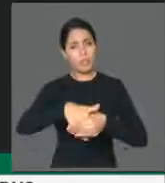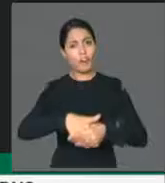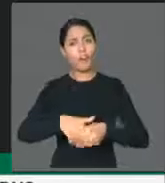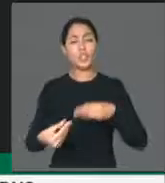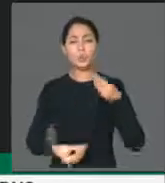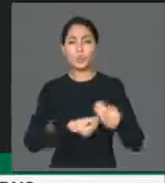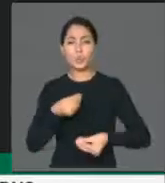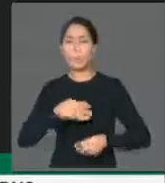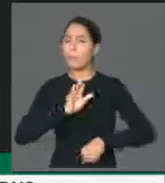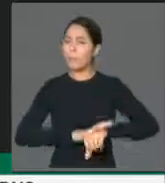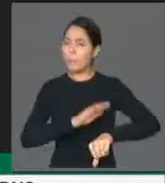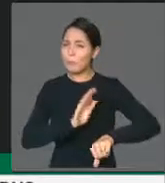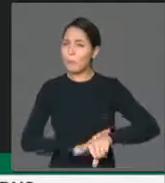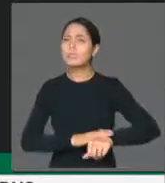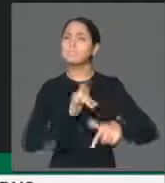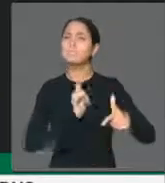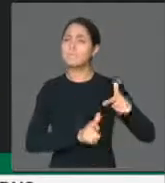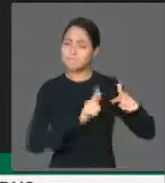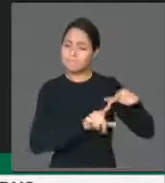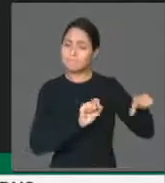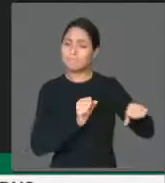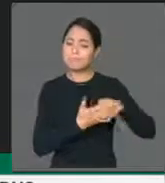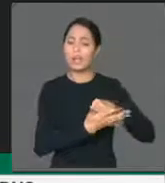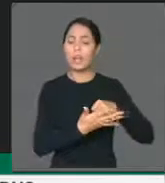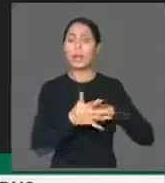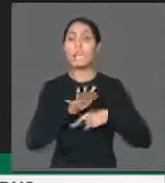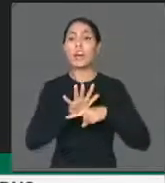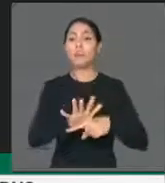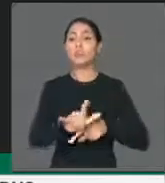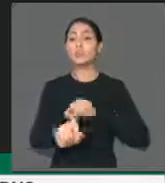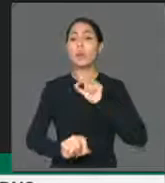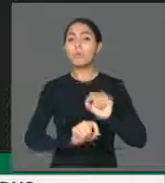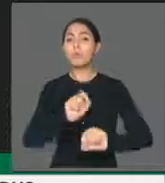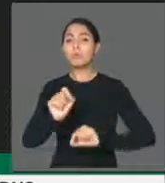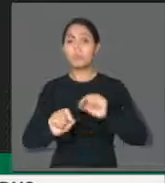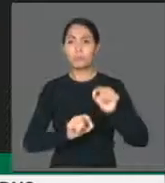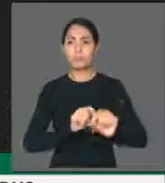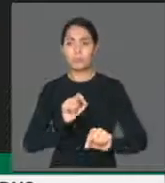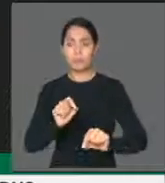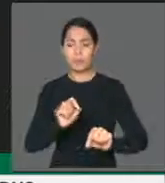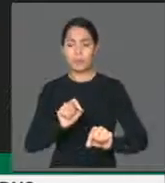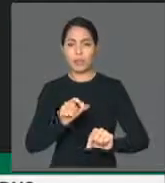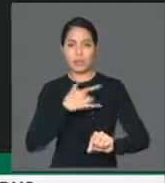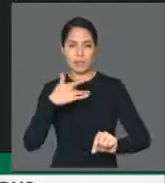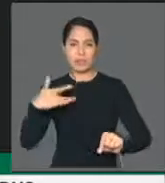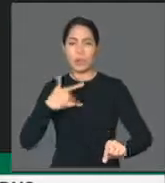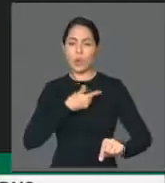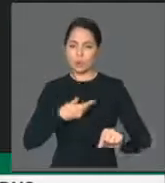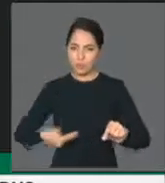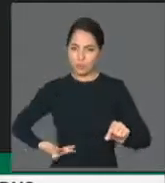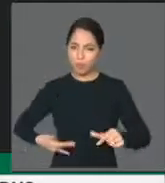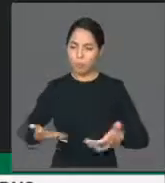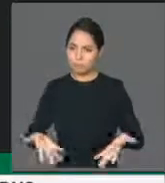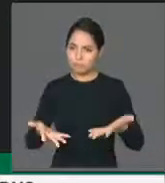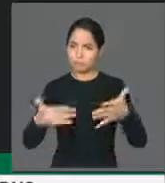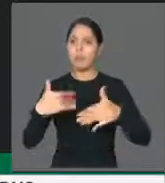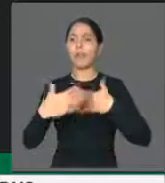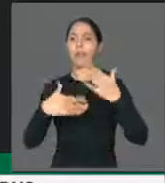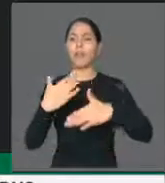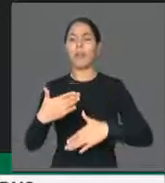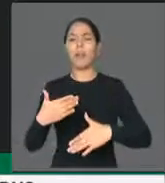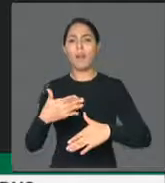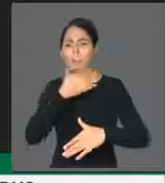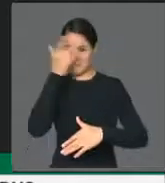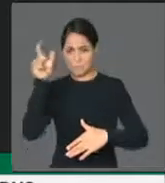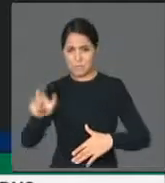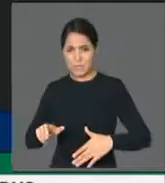importante nesse momento de crise e que ajuda no combate à questão de saúde pública, melhorando o acesso a medicamentos